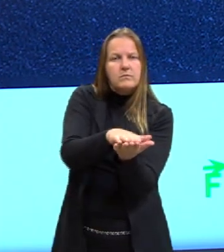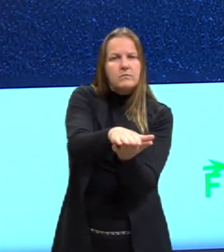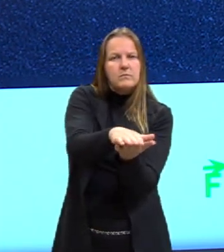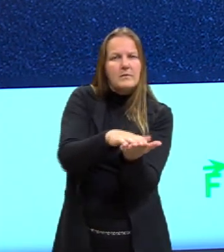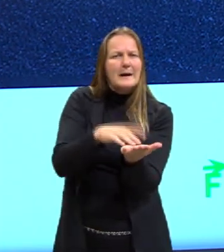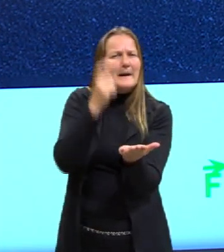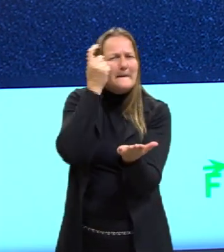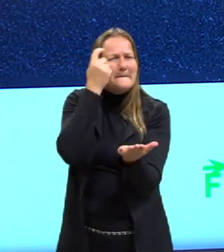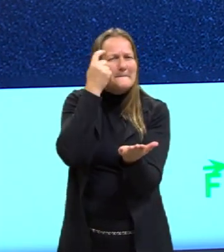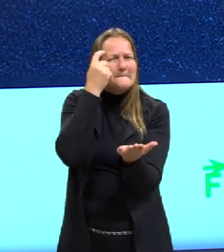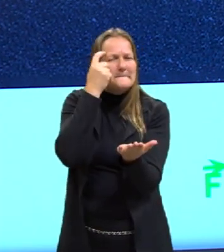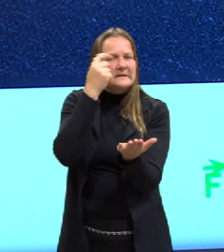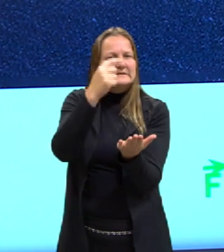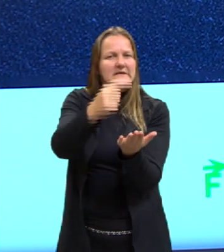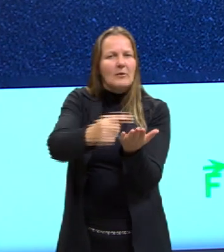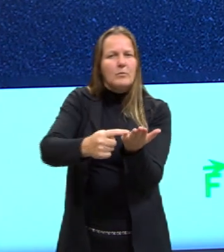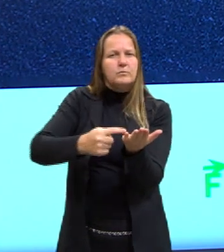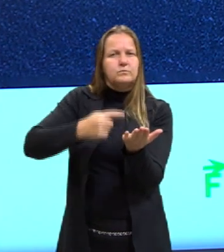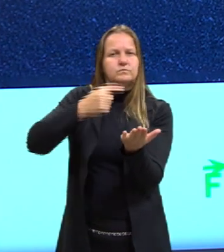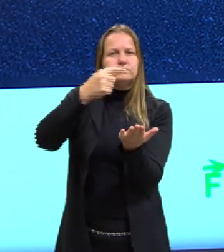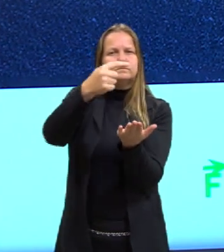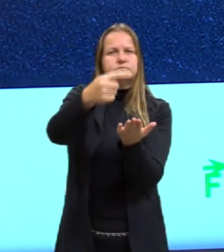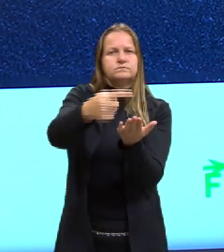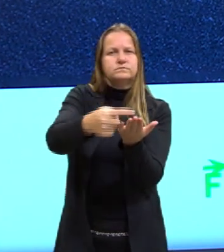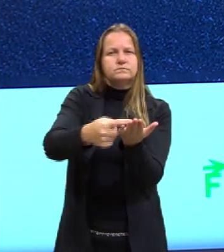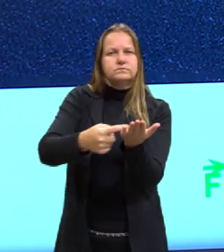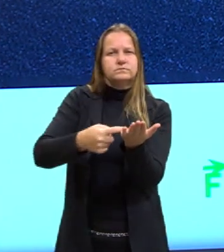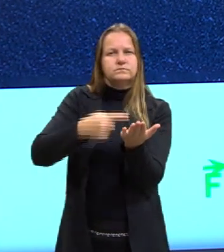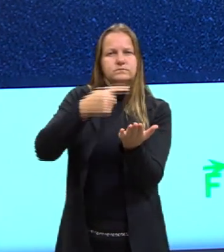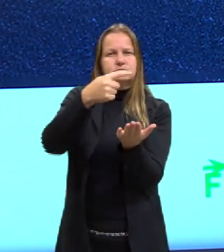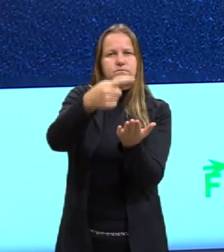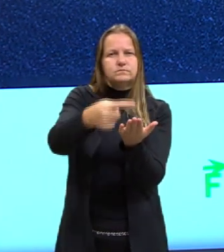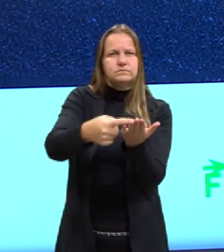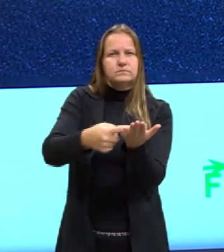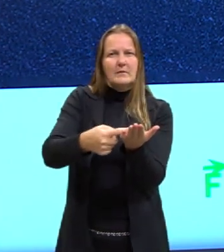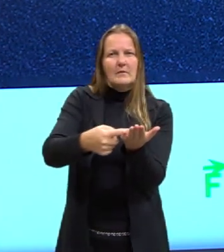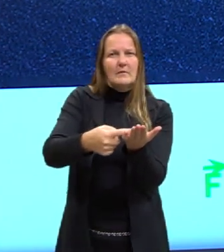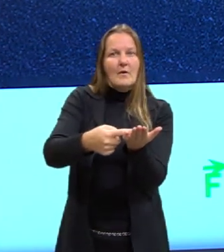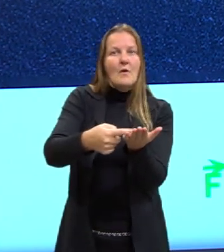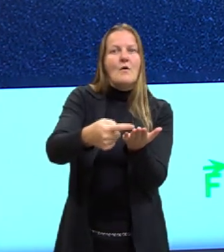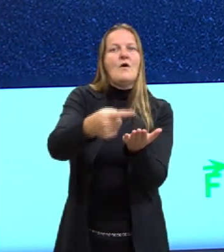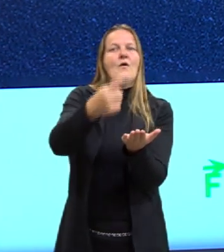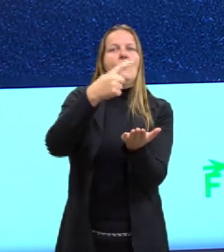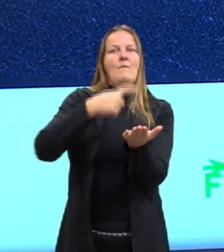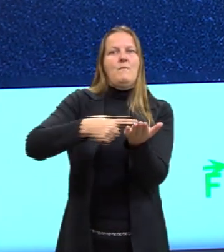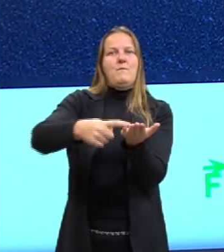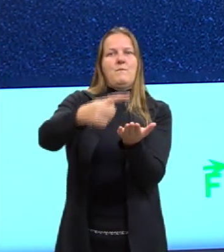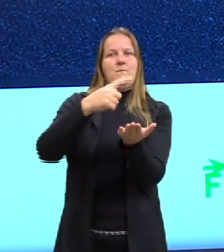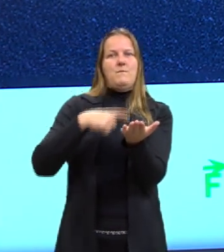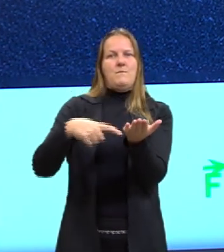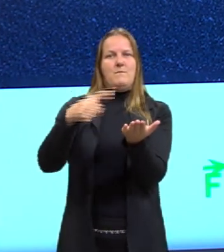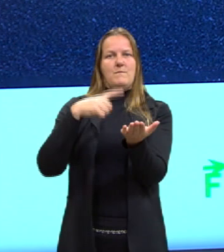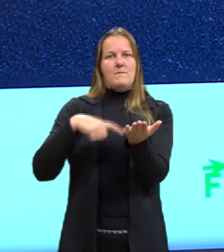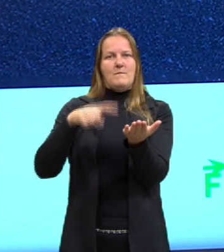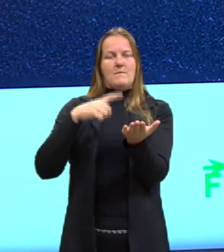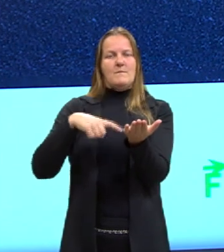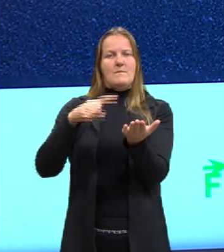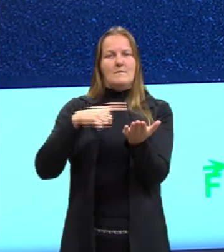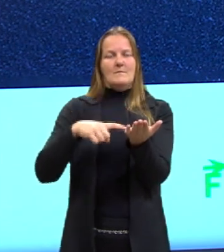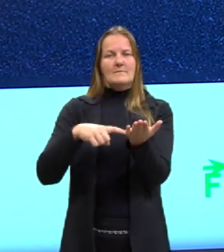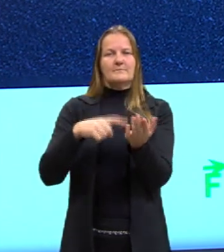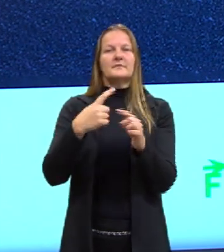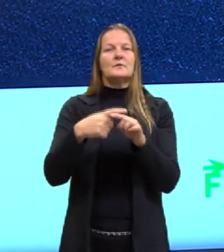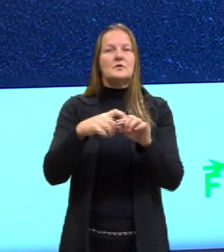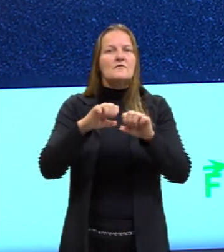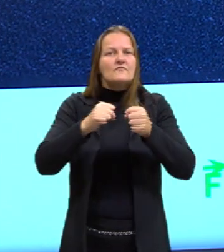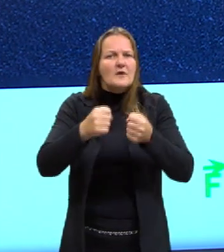vocês pensarem um pouquinho sobre isso. Então, como a roda está indo para trás, a gente tem aqui a força de atrito agindo ao contrário. Isso é para